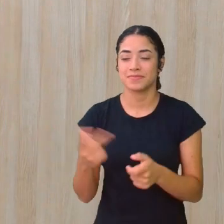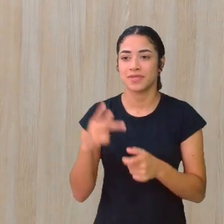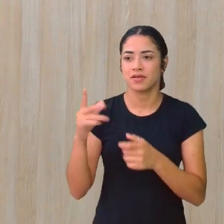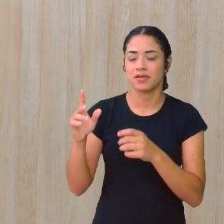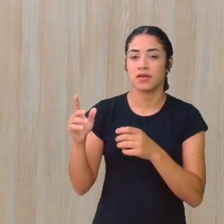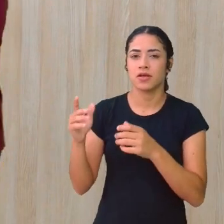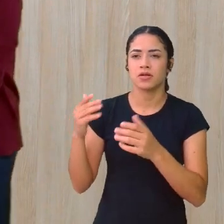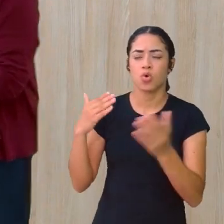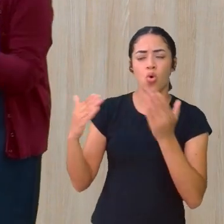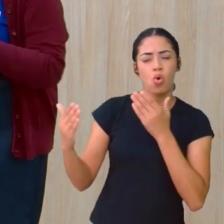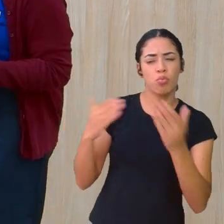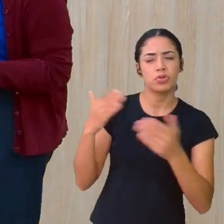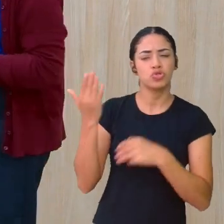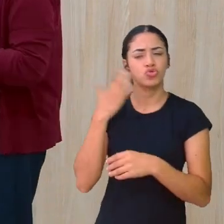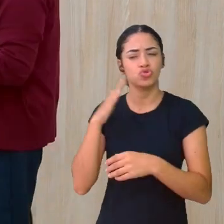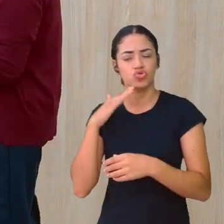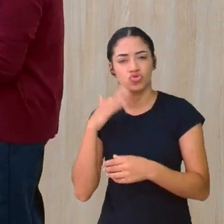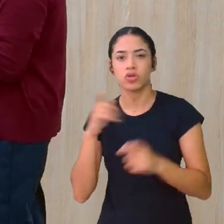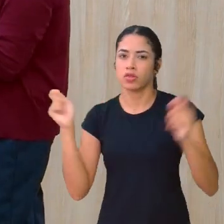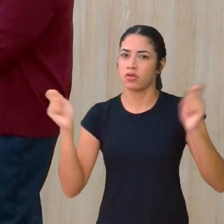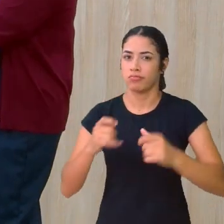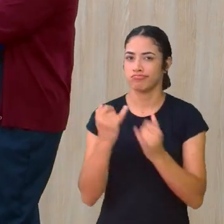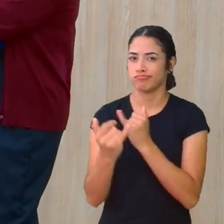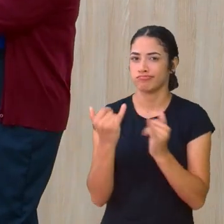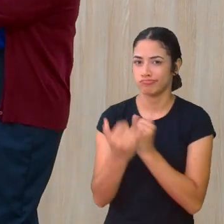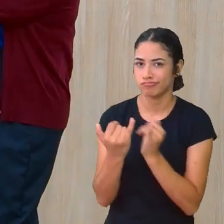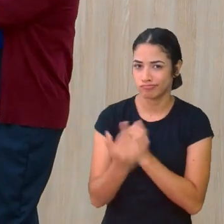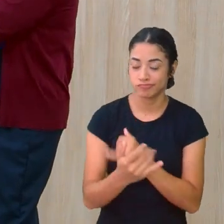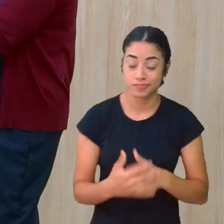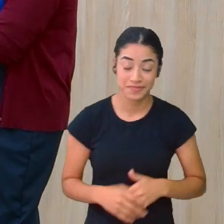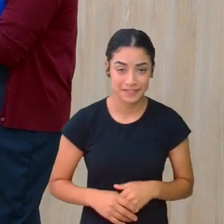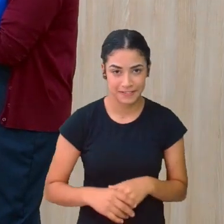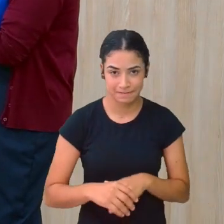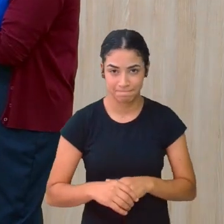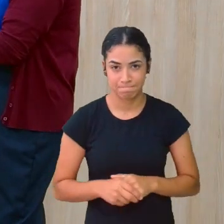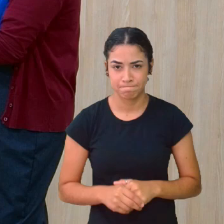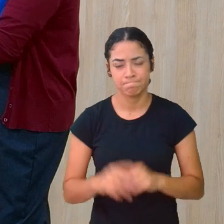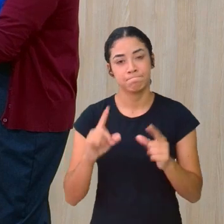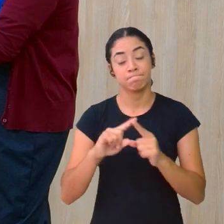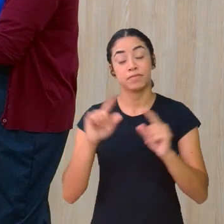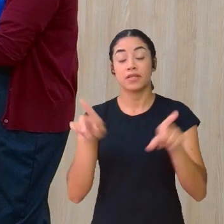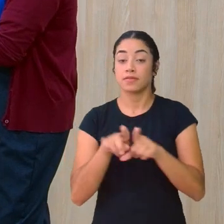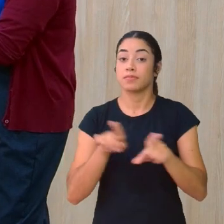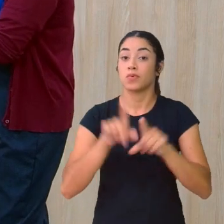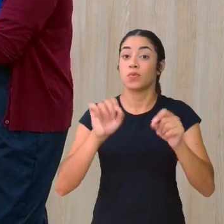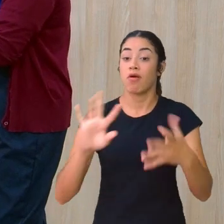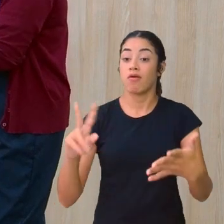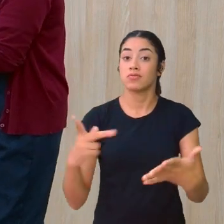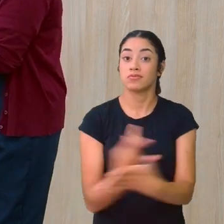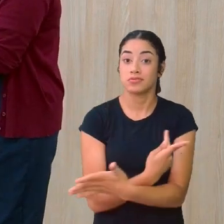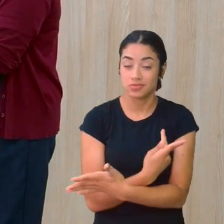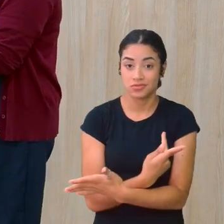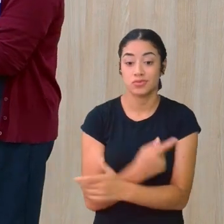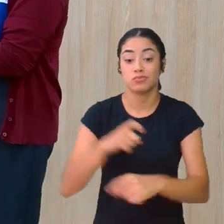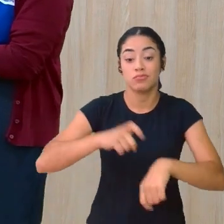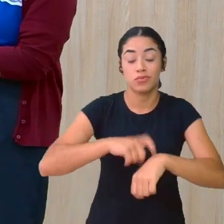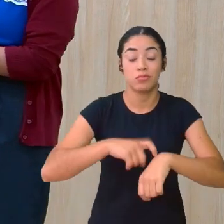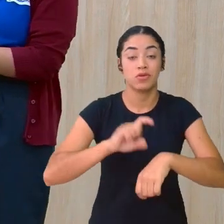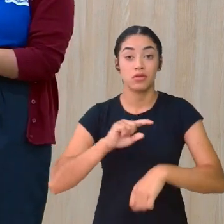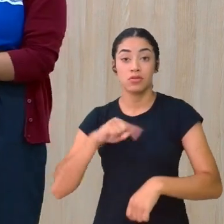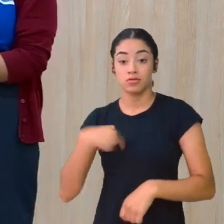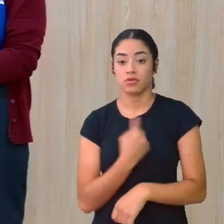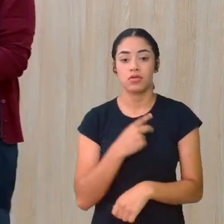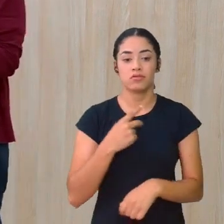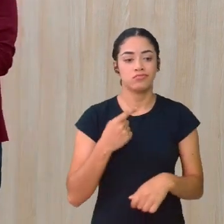analogia A gente consegue Aproximar Tá Ou ainda O que acontece Quando não pertencemos A nenhum